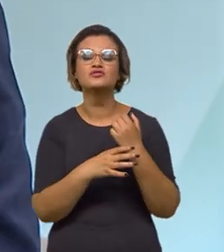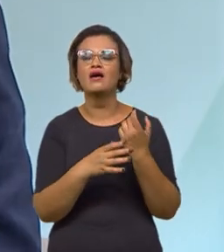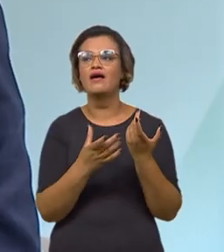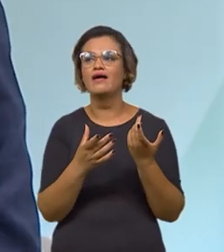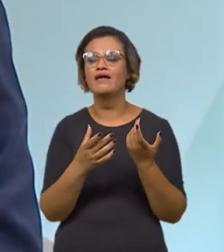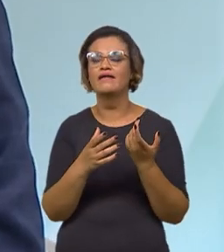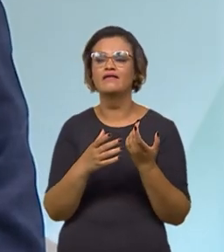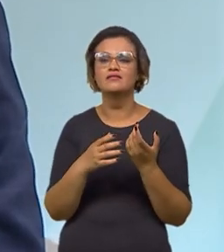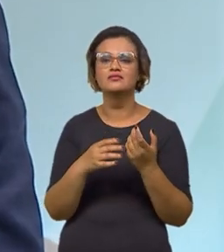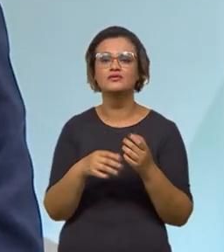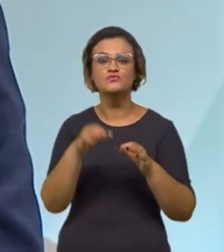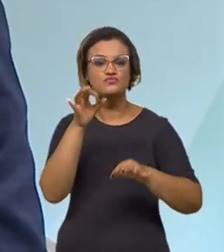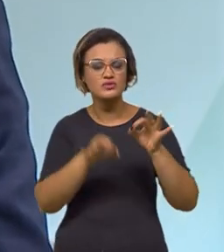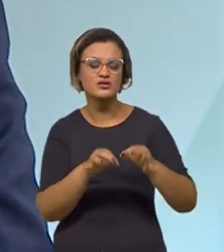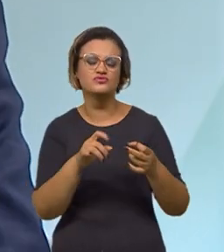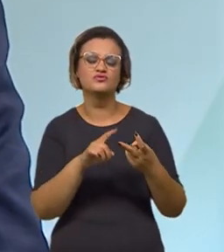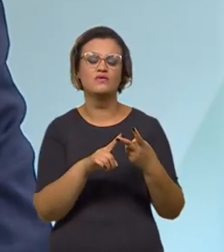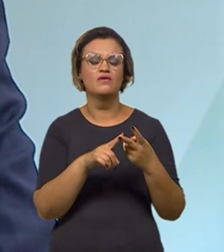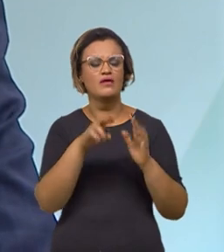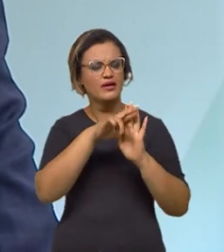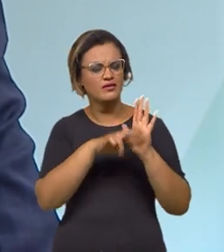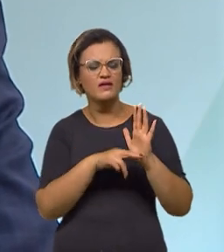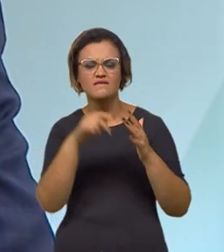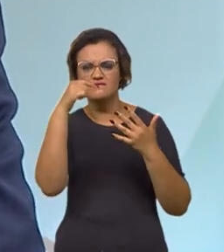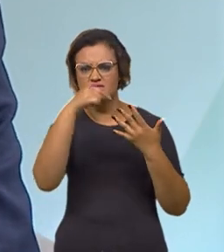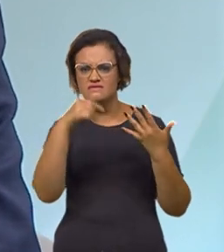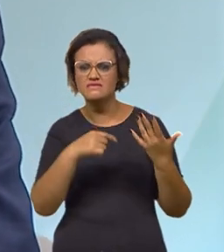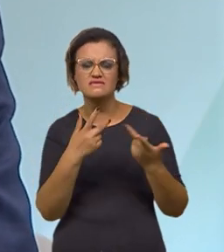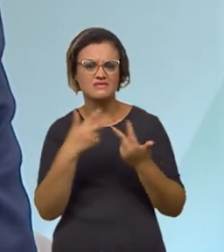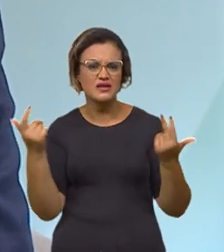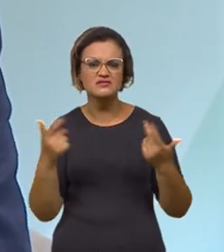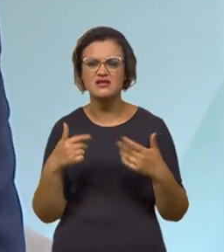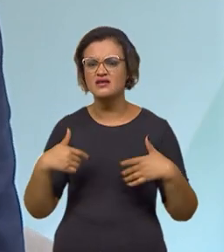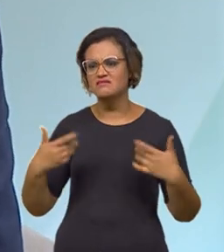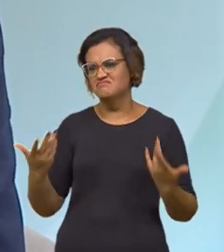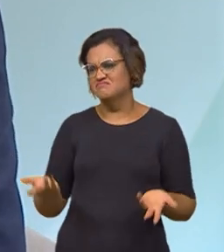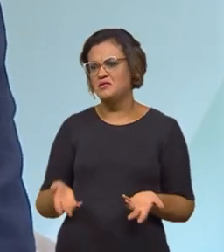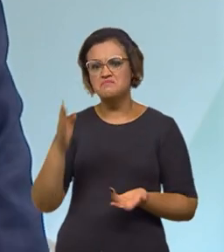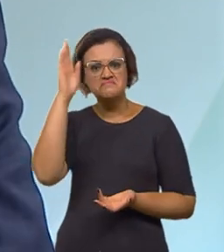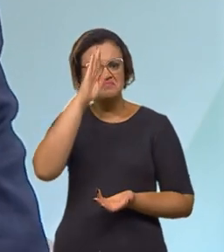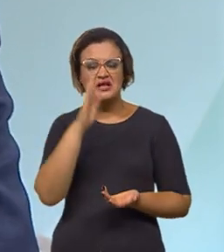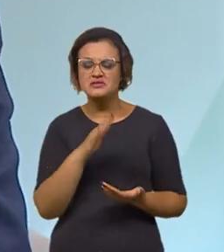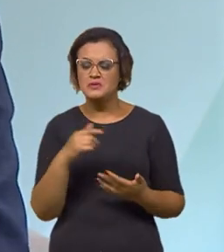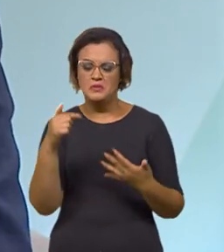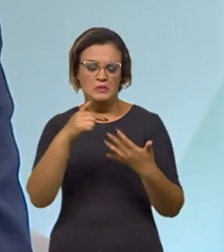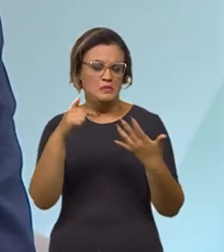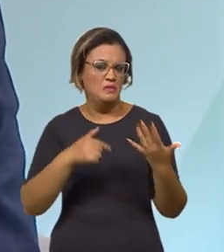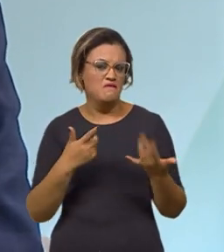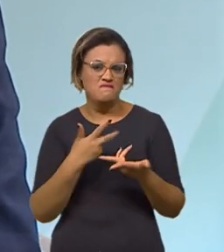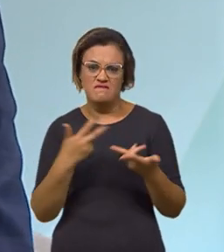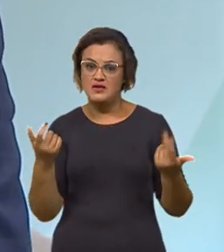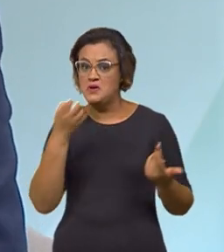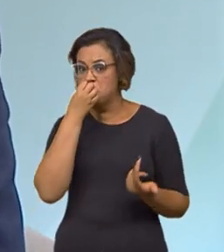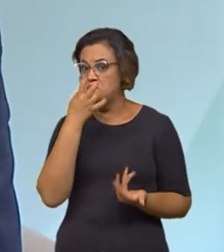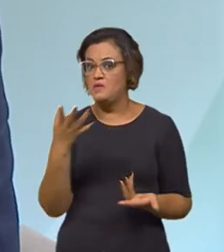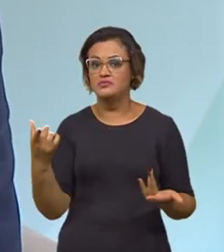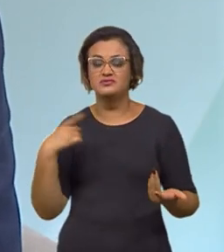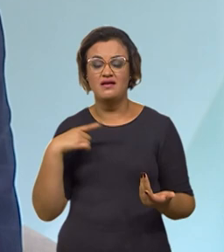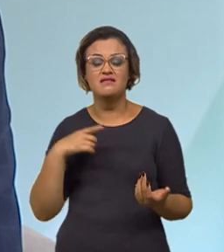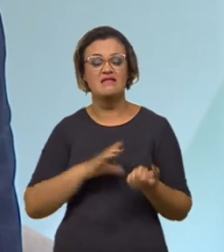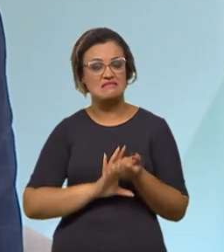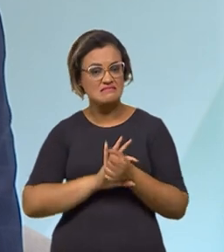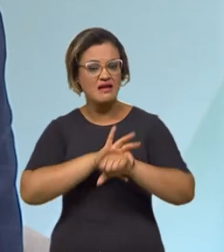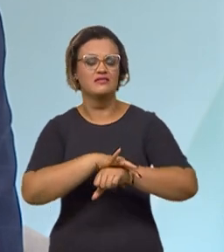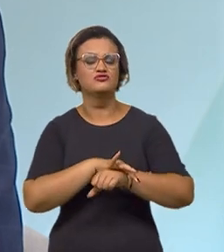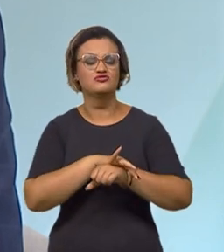jurídica, estabilidade regulatória. Então, o Brasil tem um cardápio de regulações que garante a